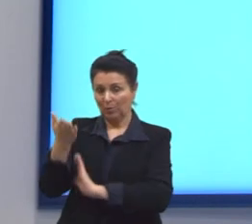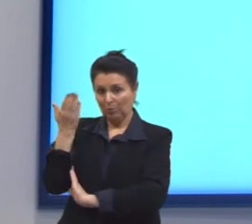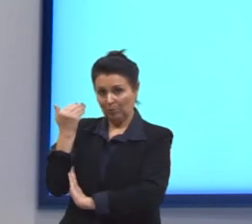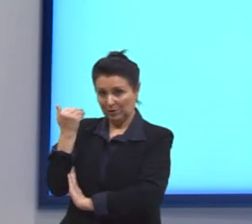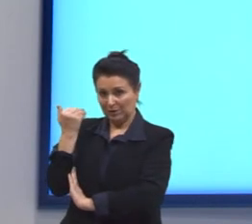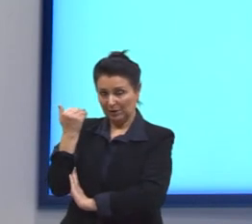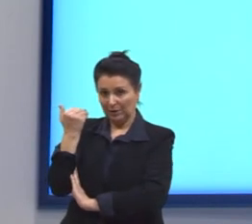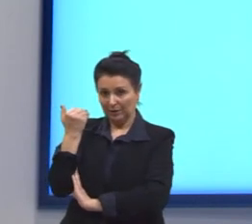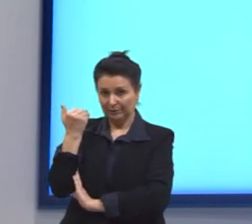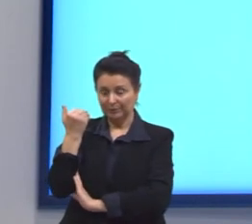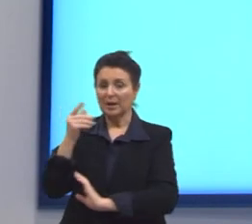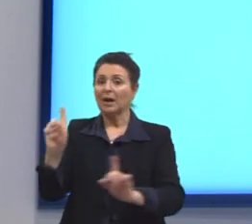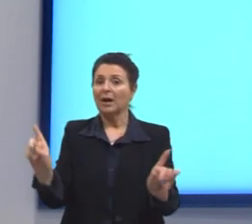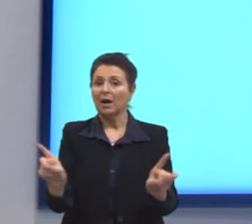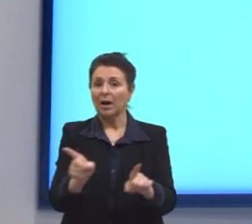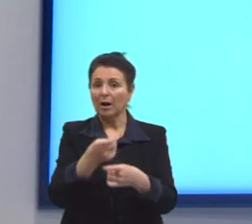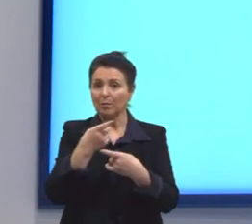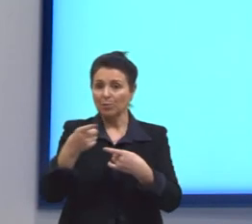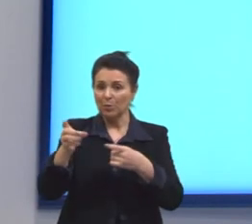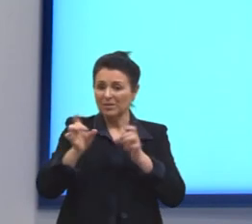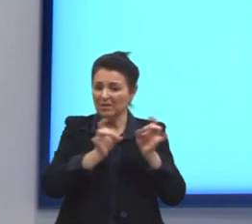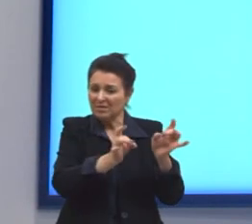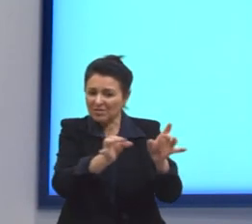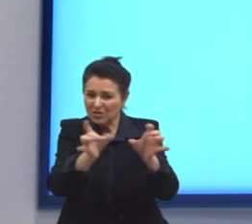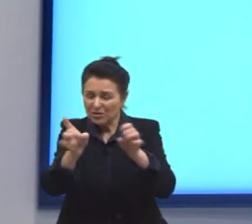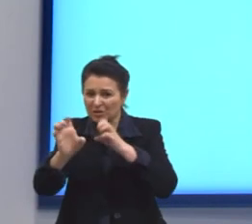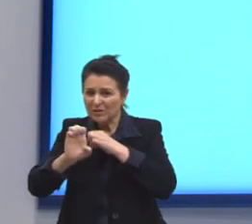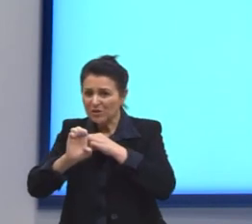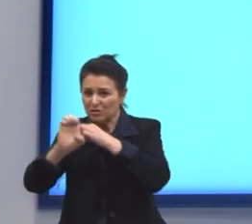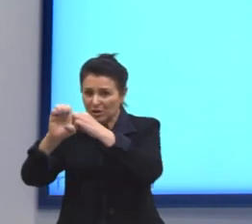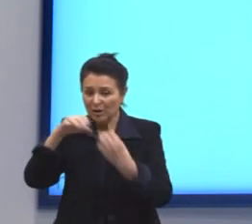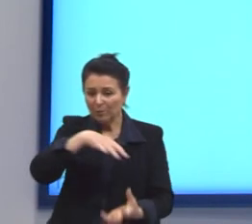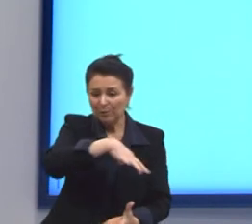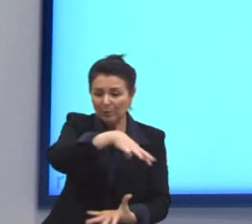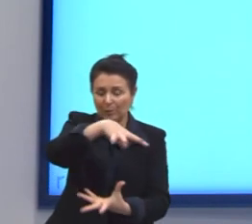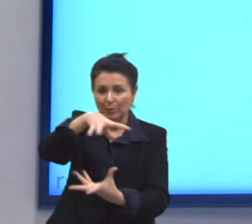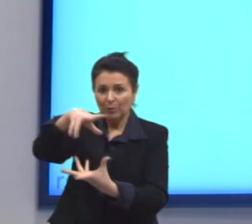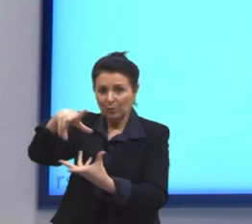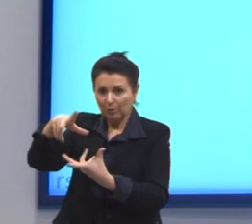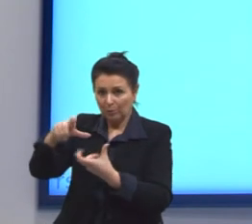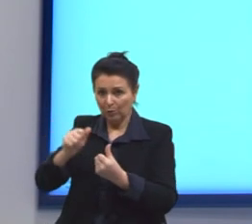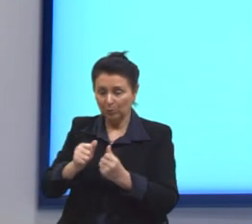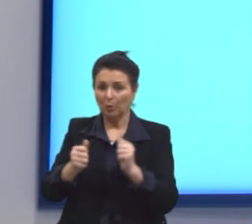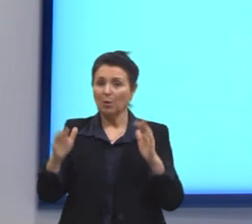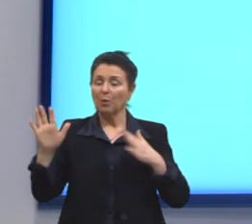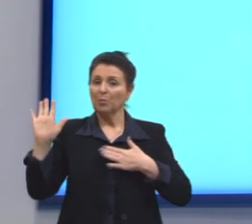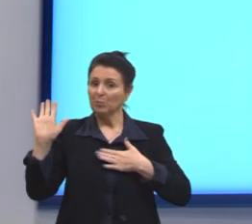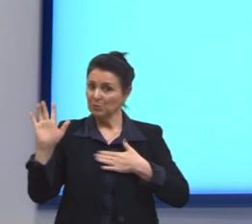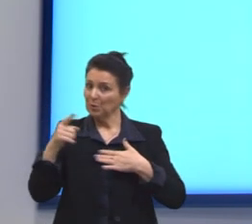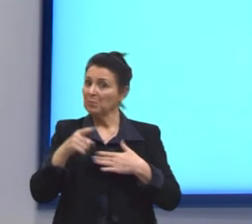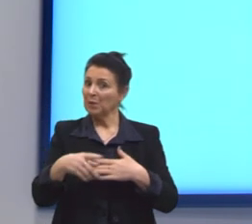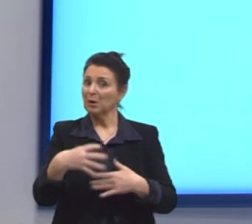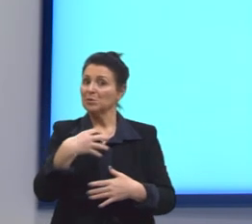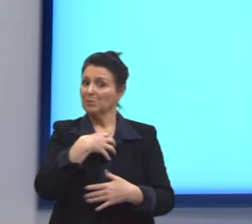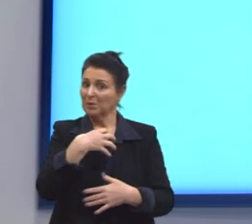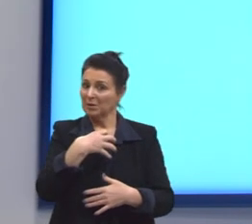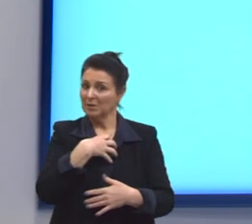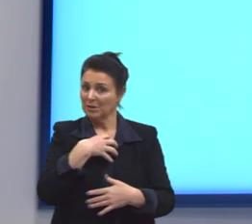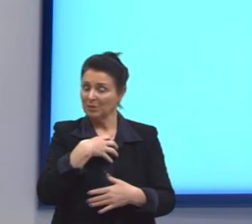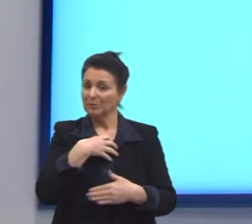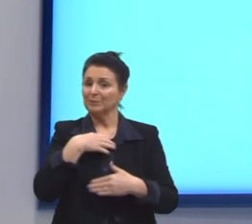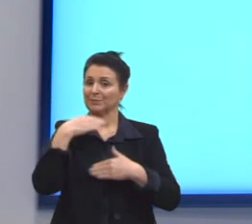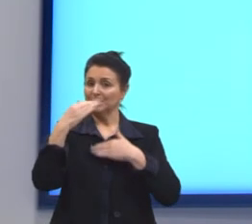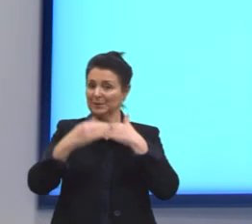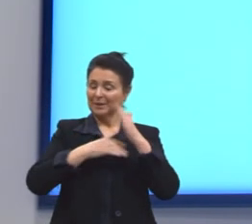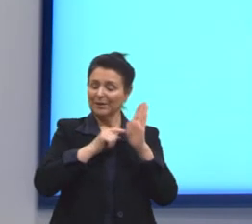lugar do produto musical de exportação de nível internacional prometido pelos baianos com a retomada da linha evolutória,